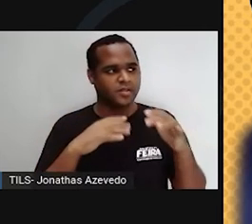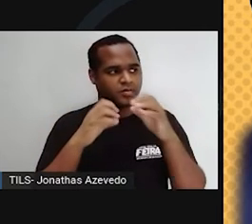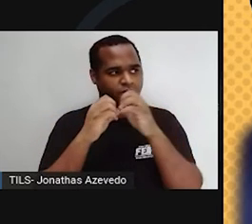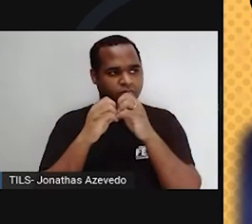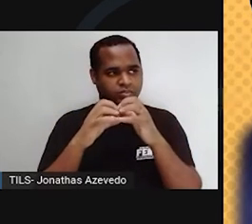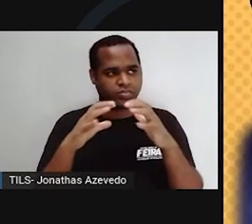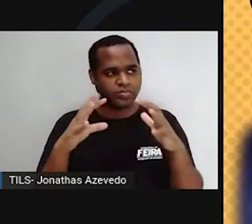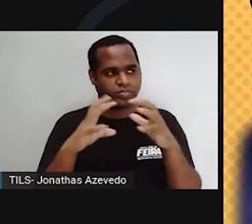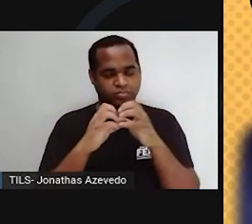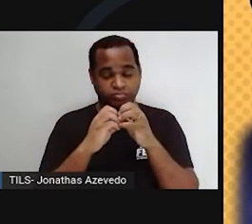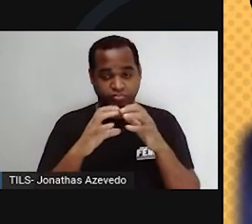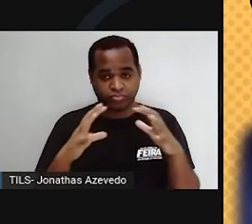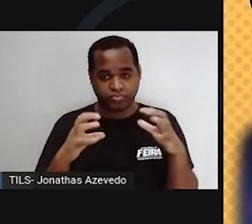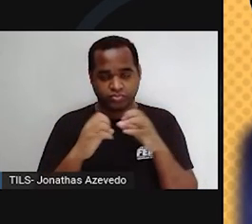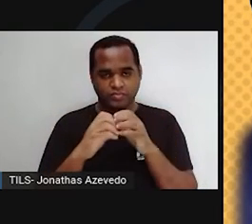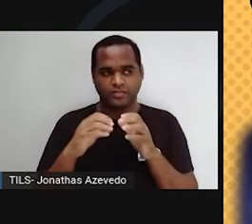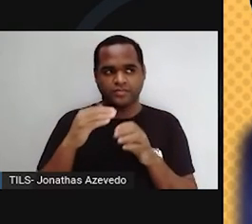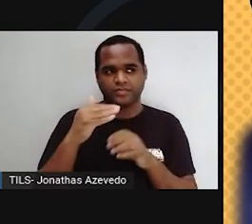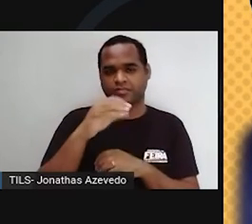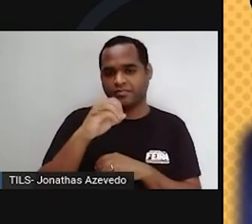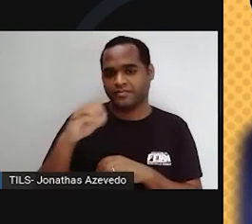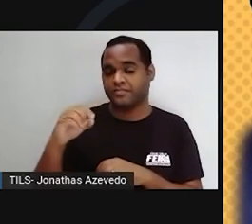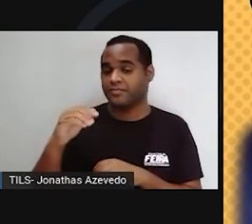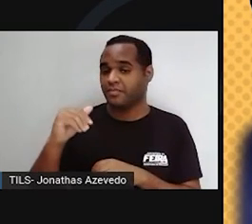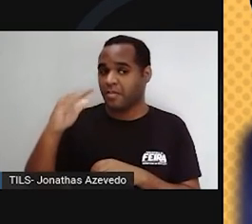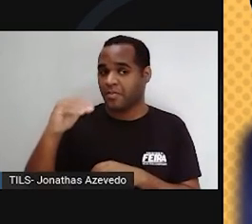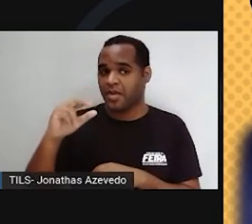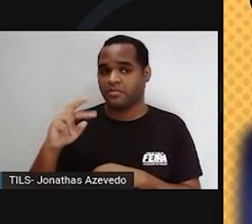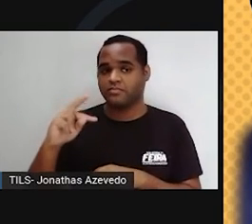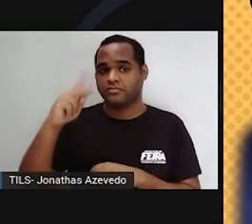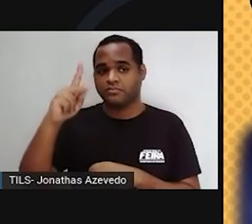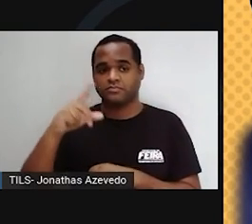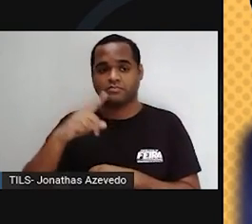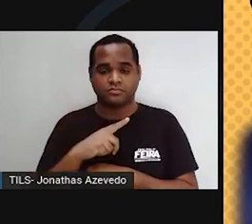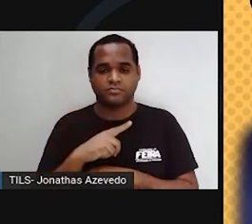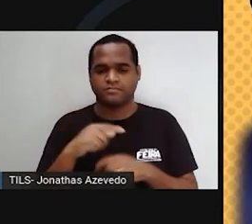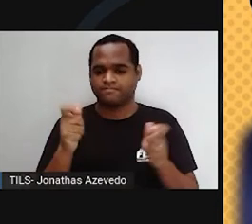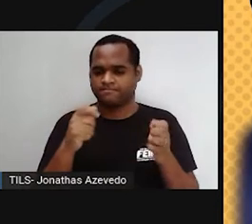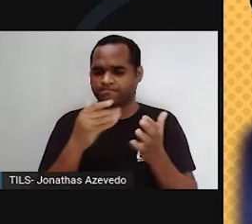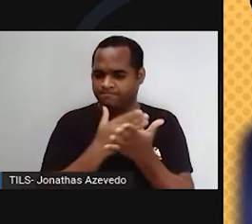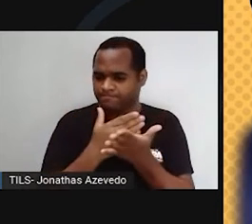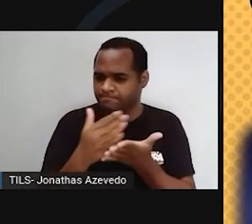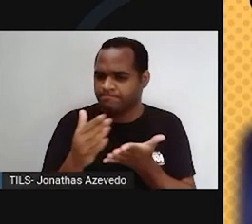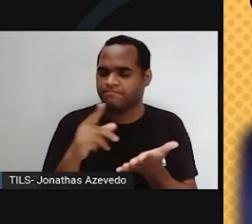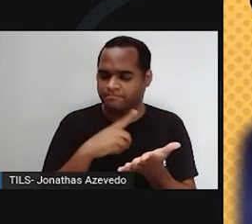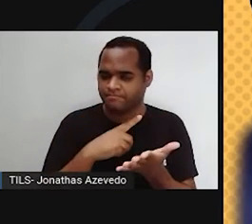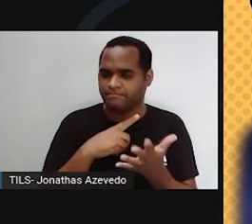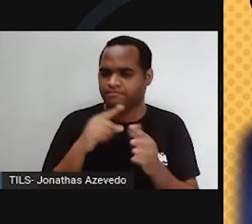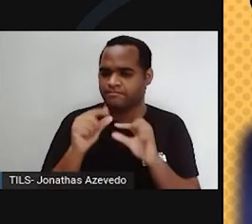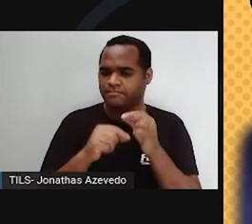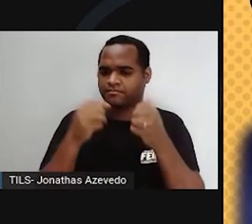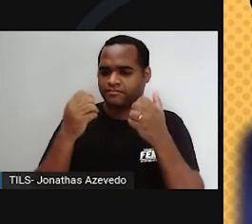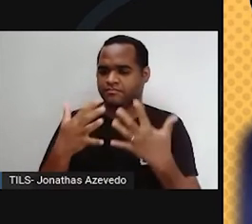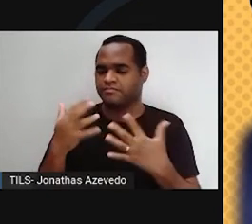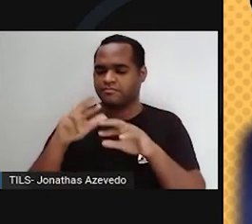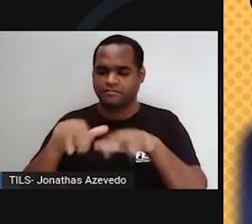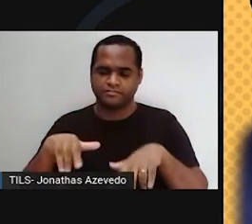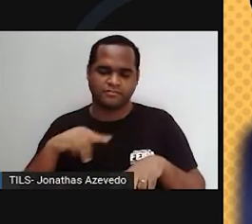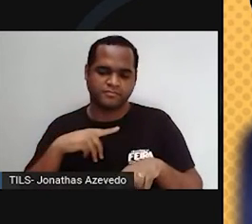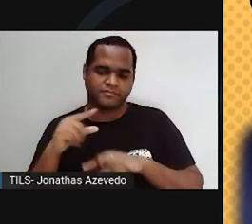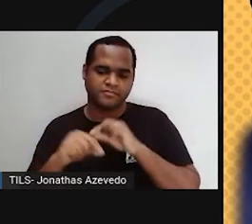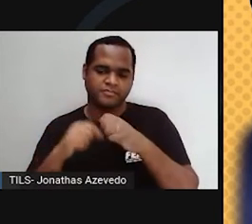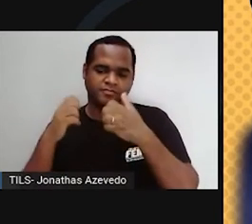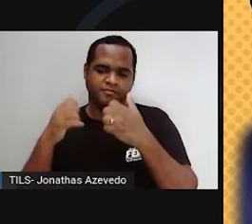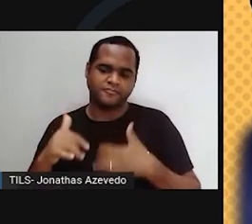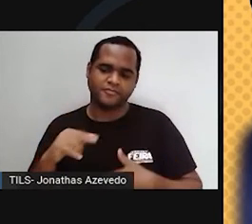chegando a ter mais de 100 vezes do seu tamanho original. É a partir desse momento que passamos a nos referir a esse corpo como